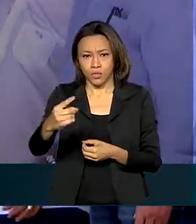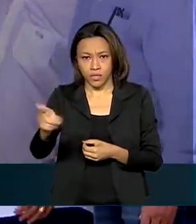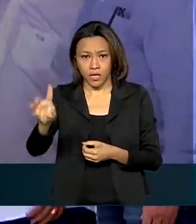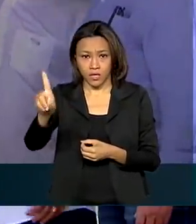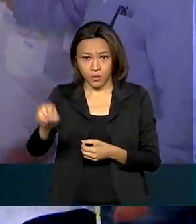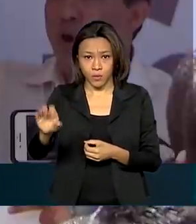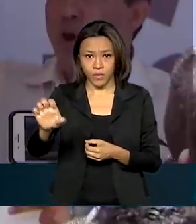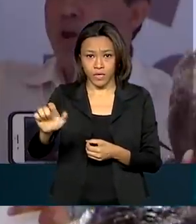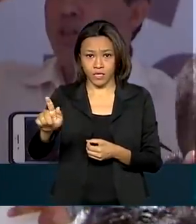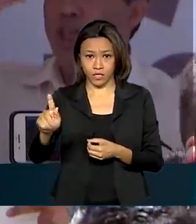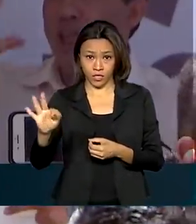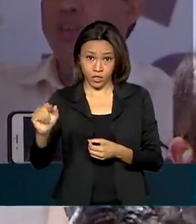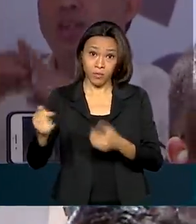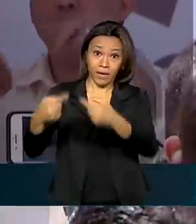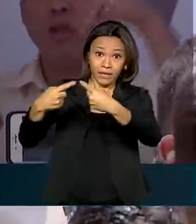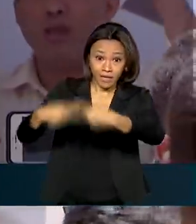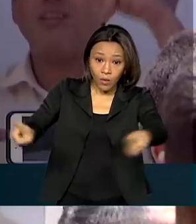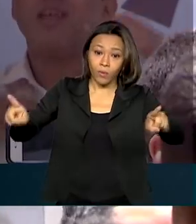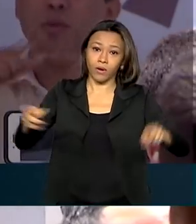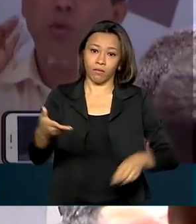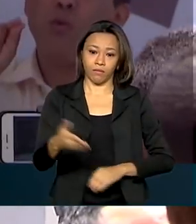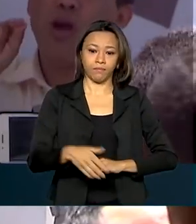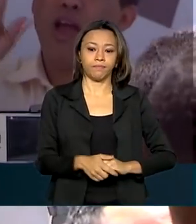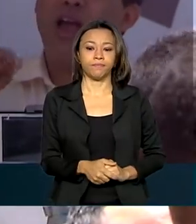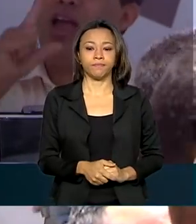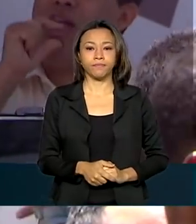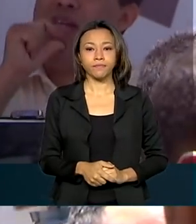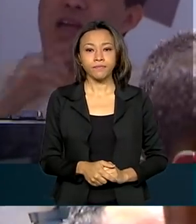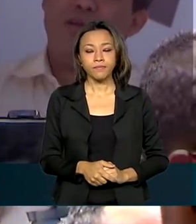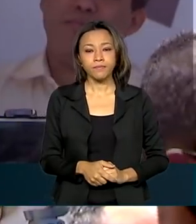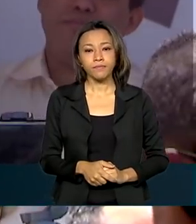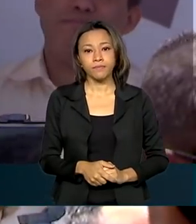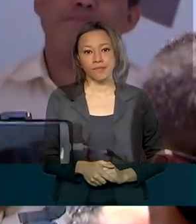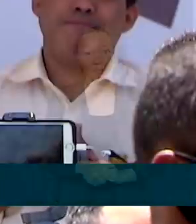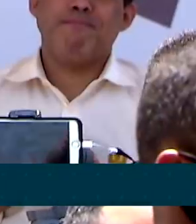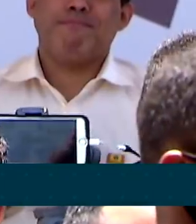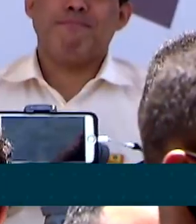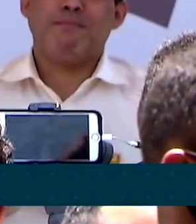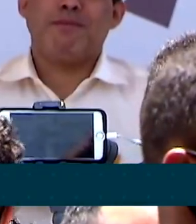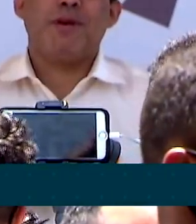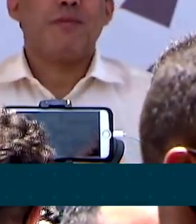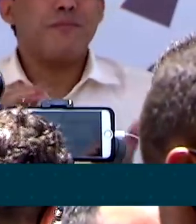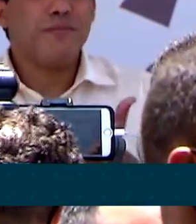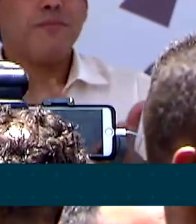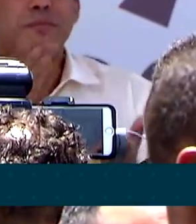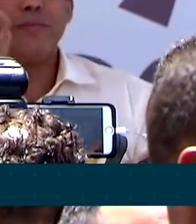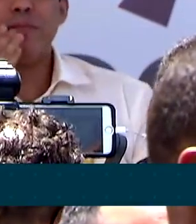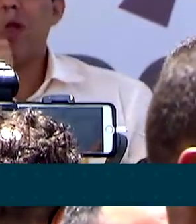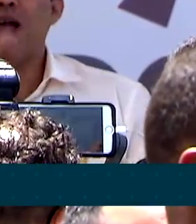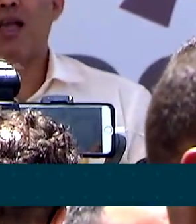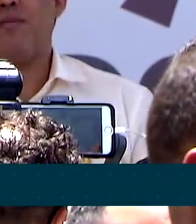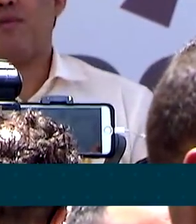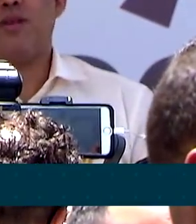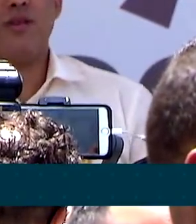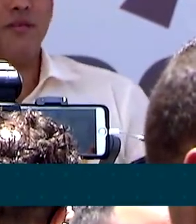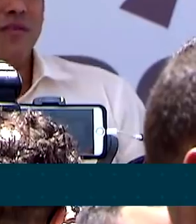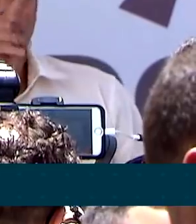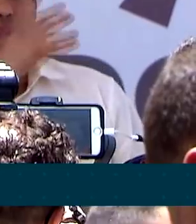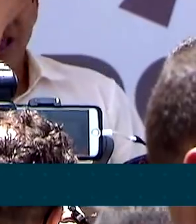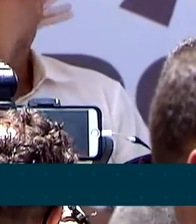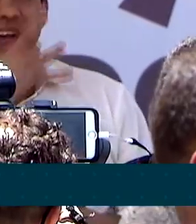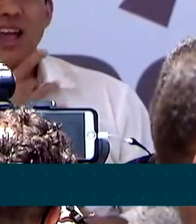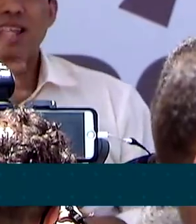para inaugurá-la. A questão da água. Isso é vital para nós. A gente vê no semblante do nordestino,